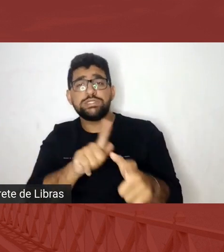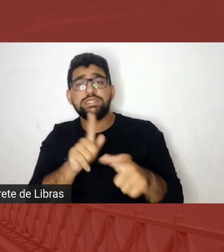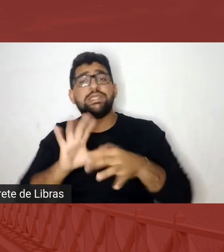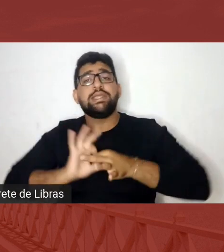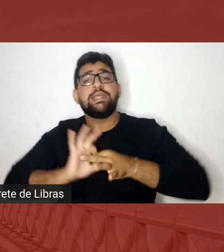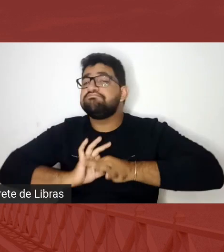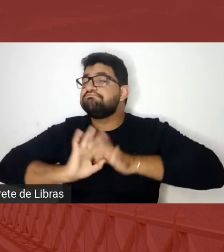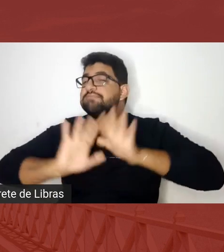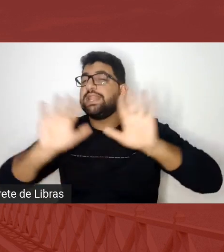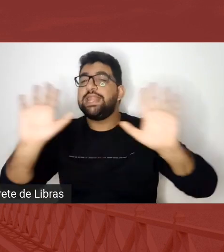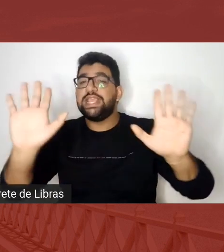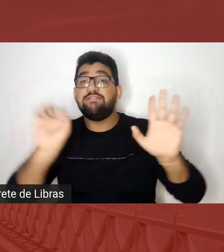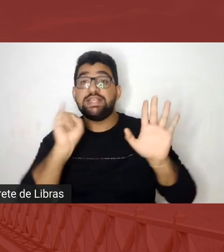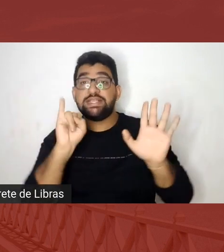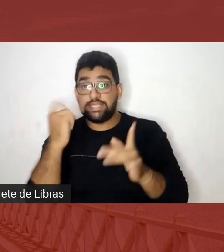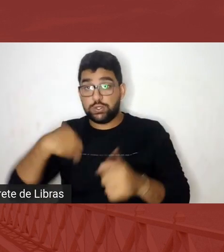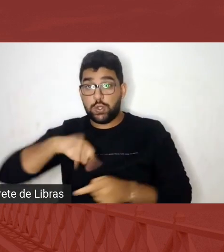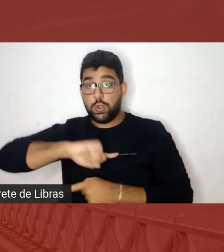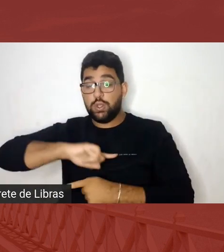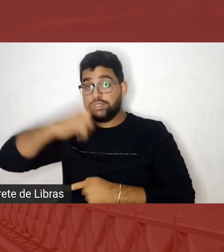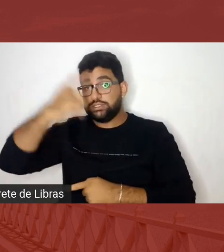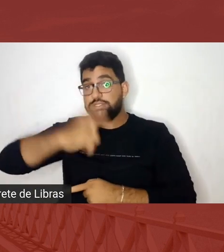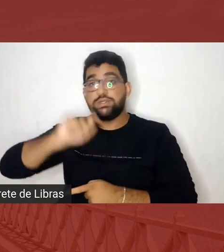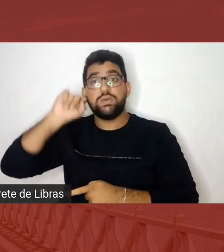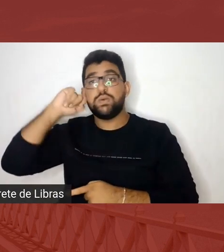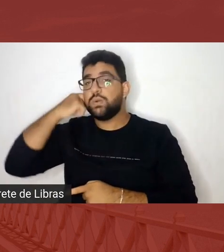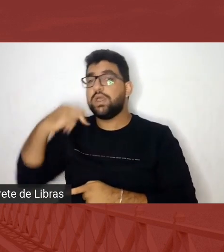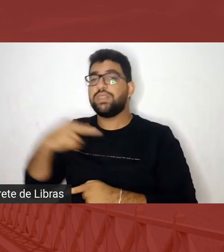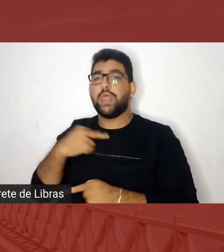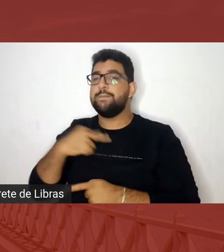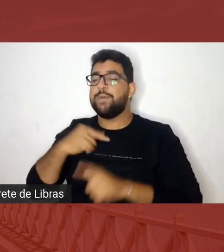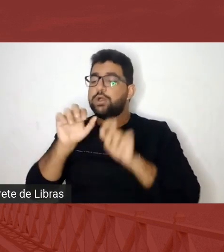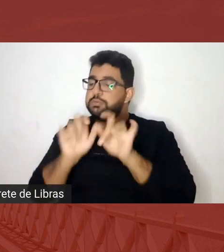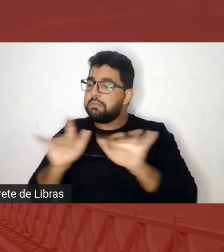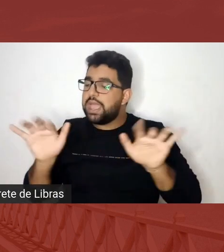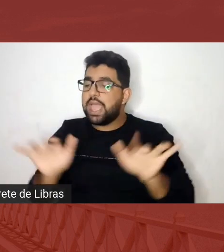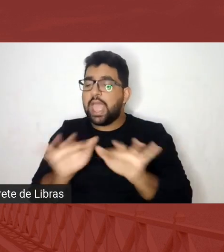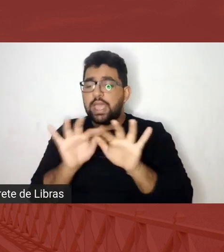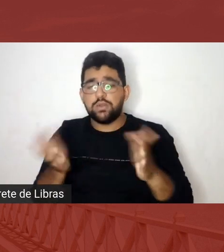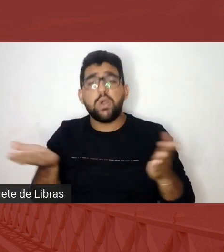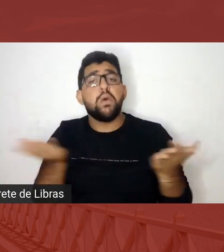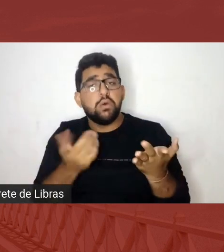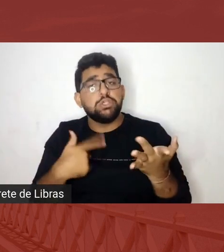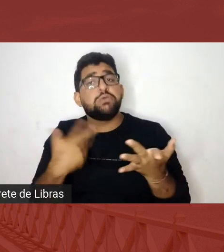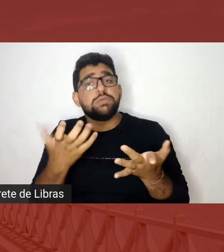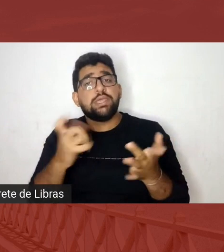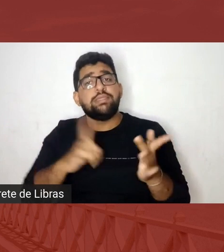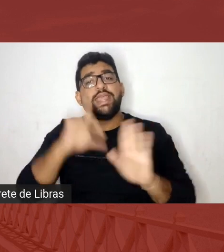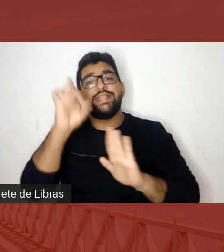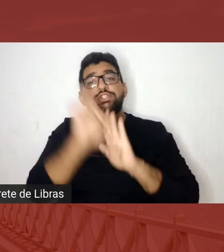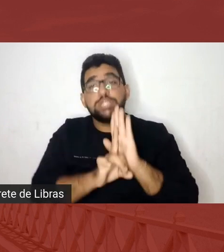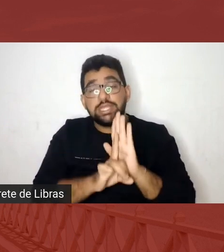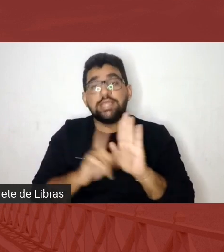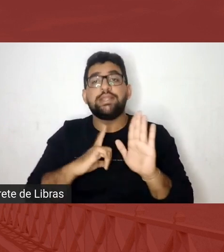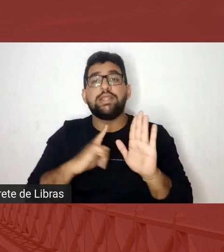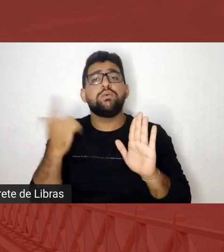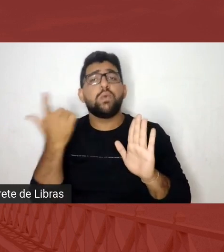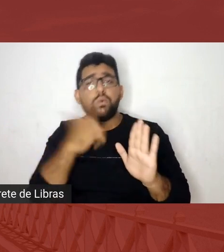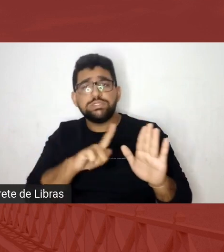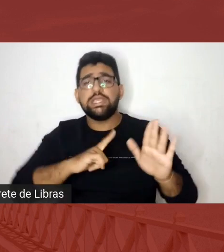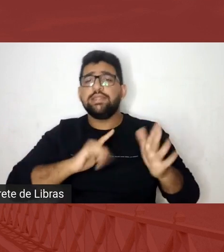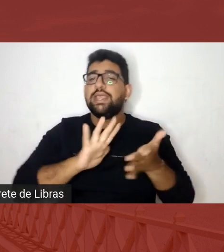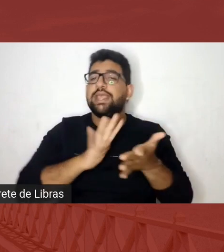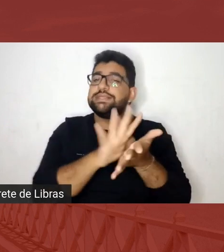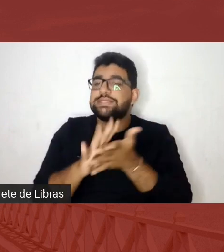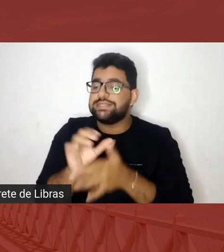nós, pessoas pretas, não podíamos tocar ao piano, eu quero hoje ter o direito de cantar samba também, mas se eu quiser